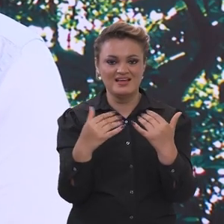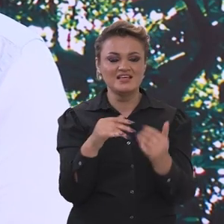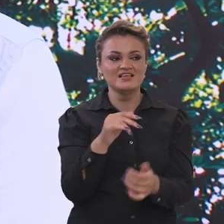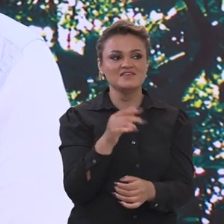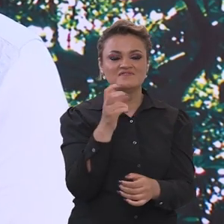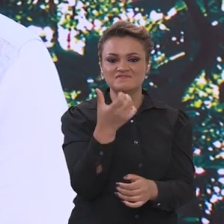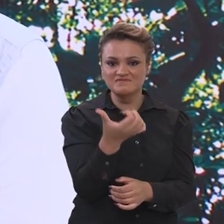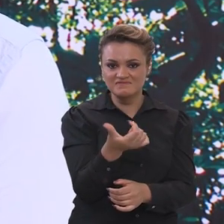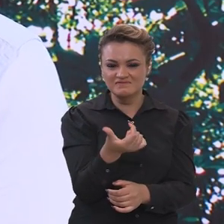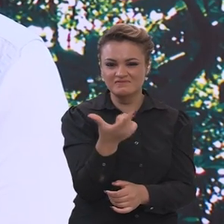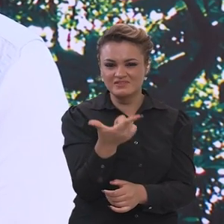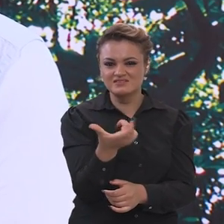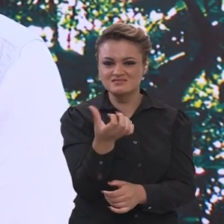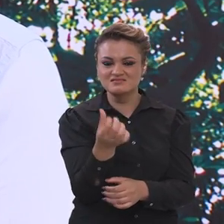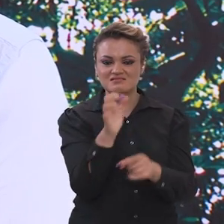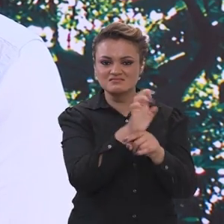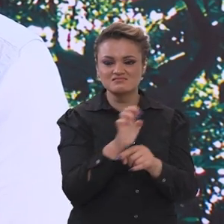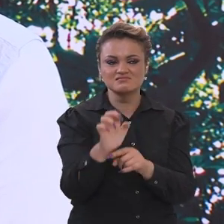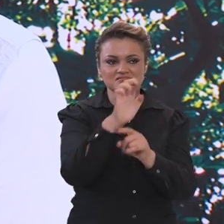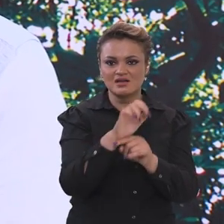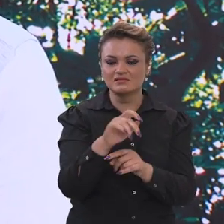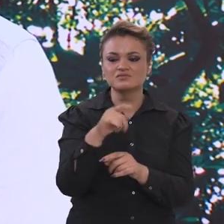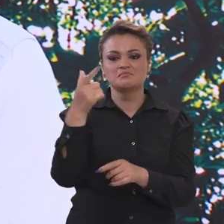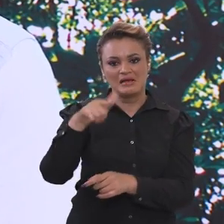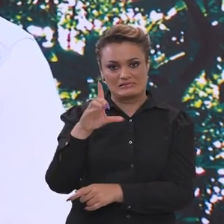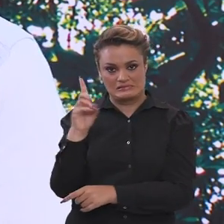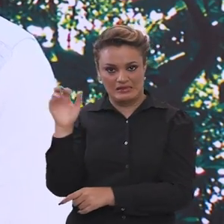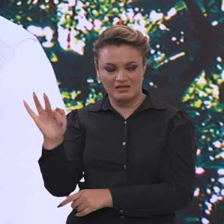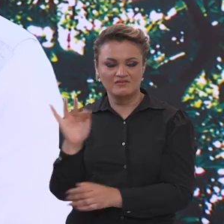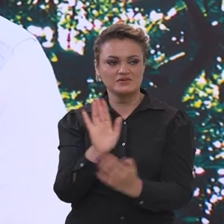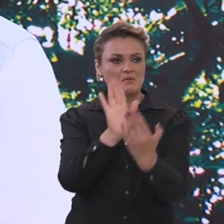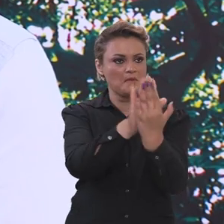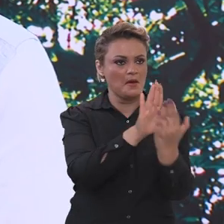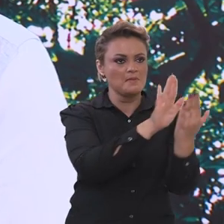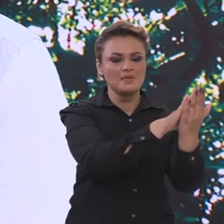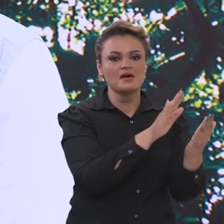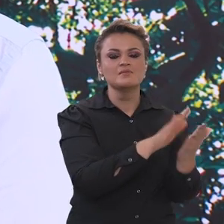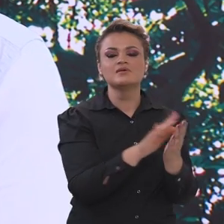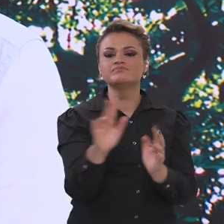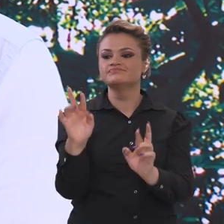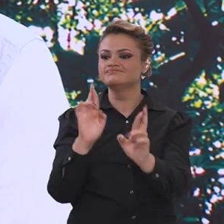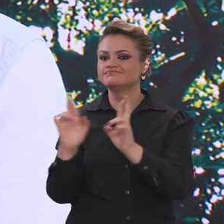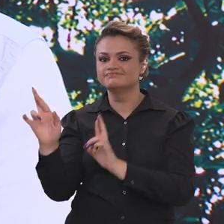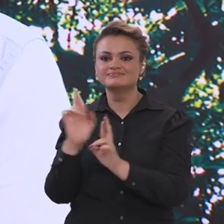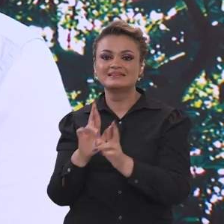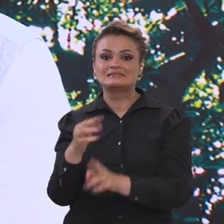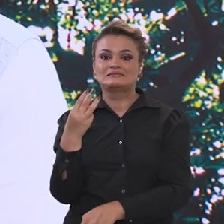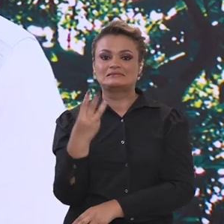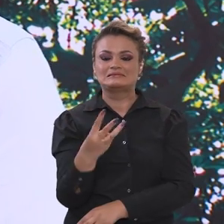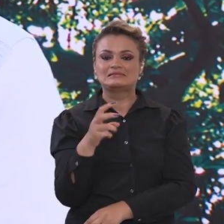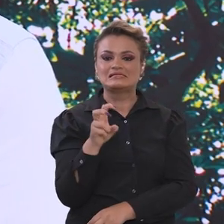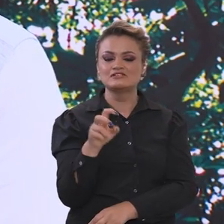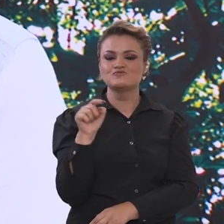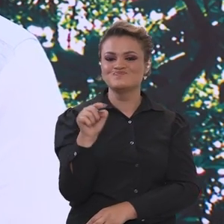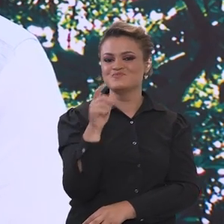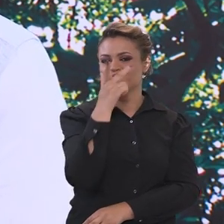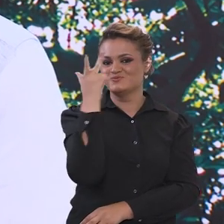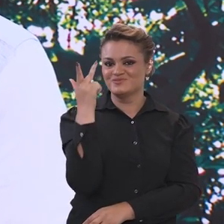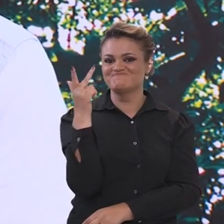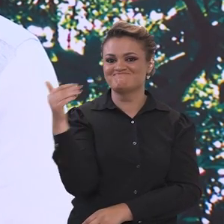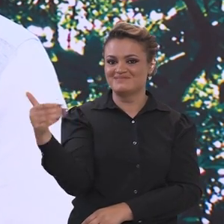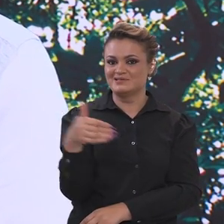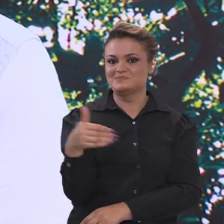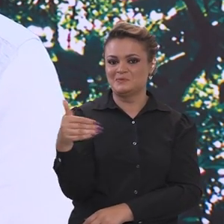fizemos nos 26 estados da federação, mais o Distrito Federal, nós tivemos mais de 35 mil